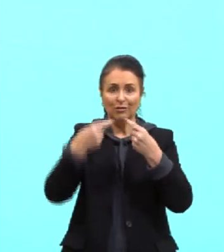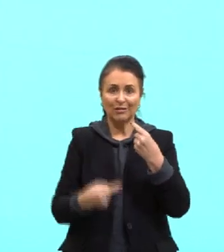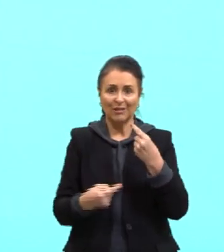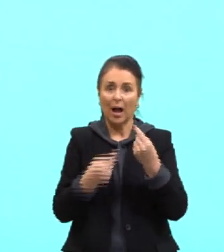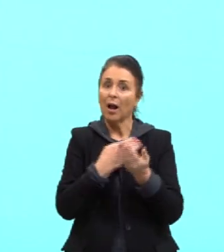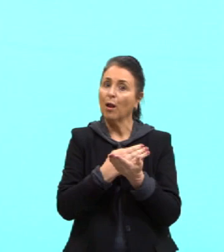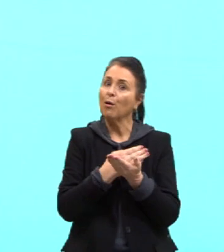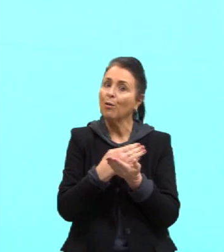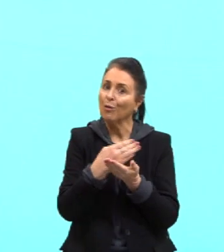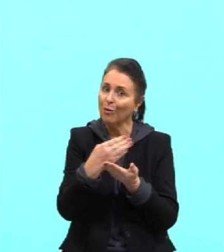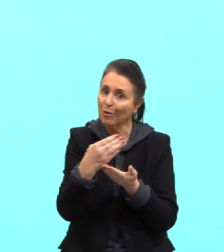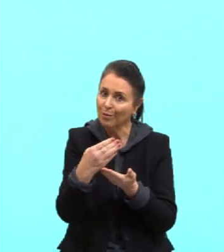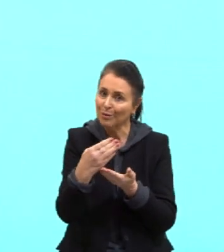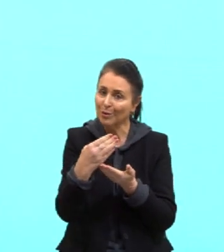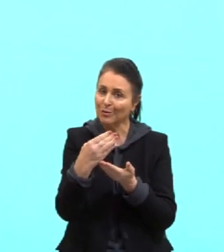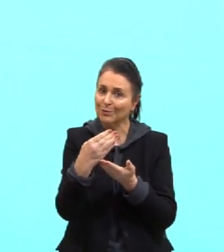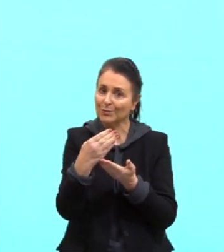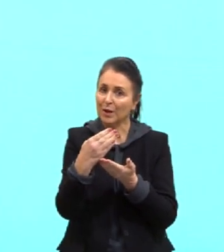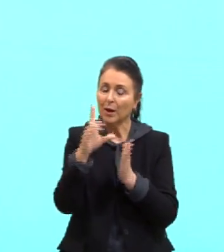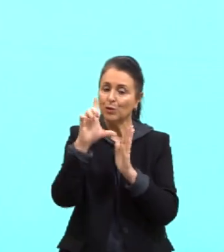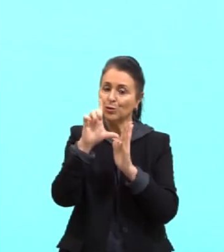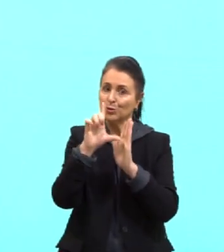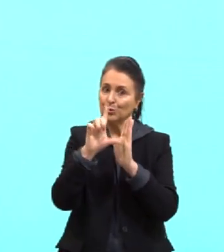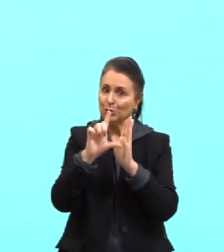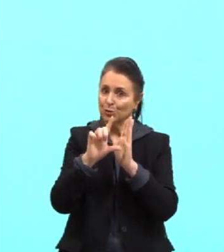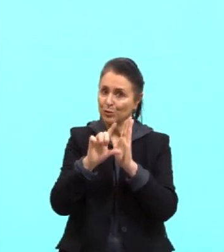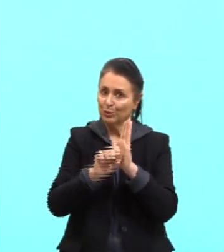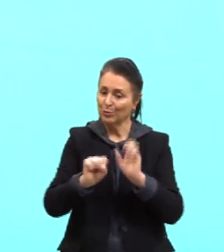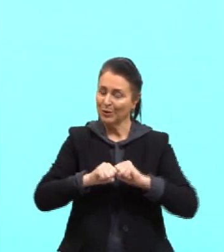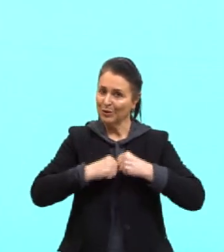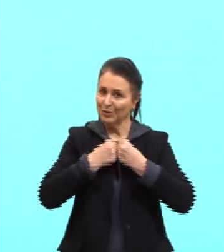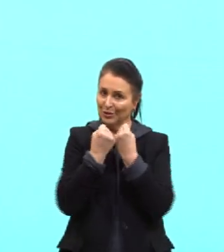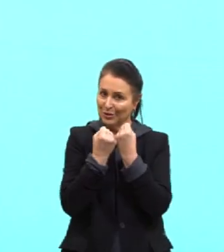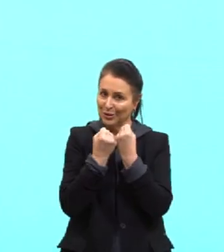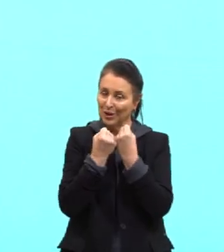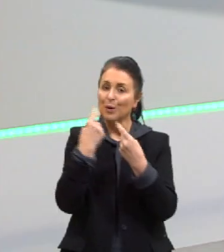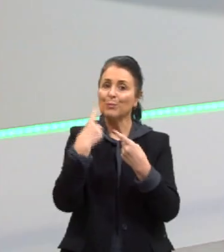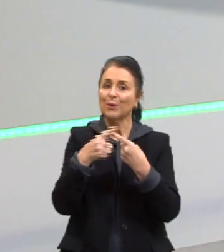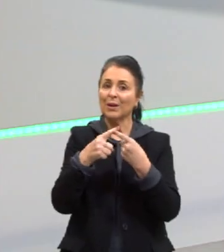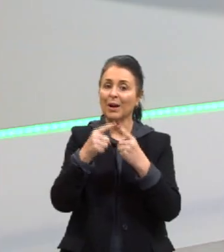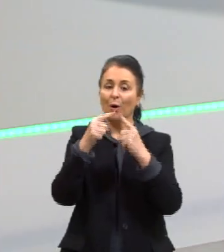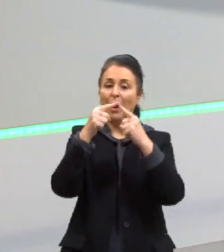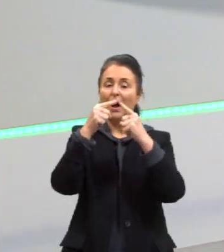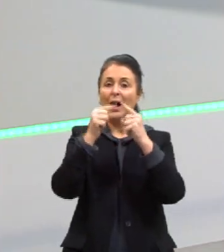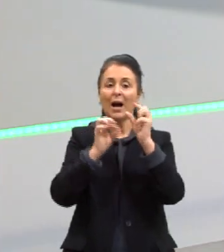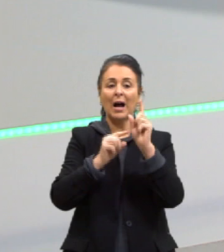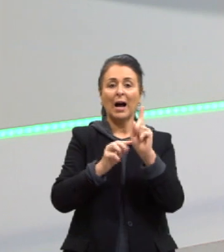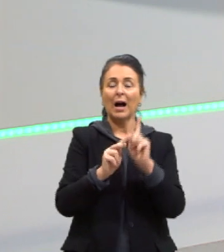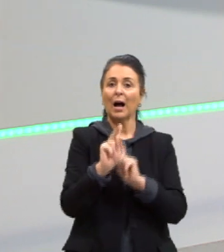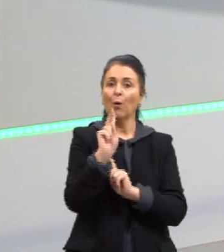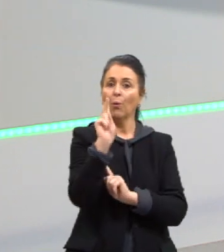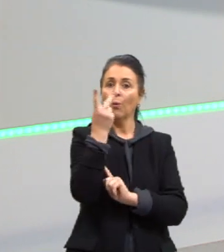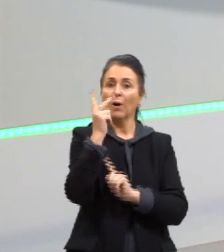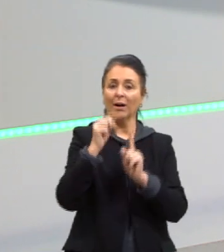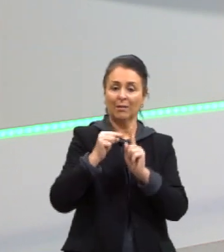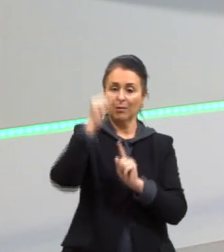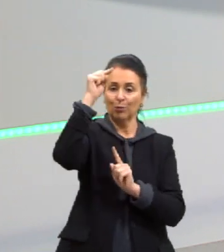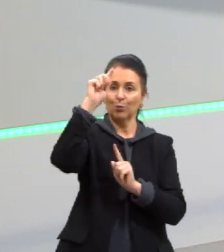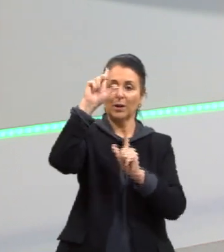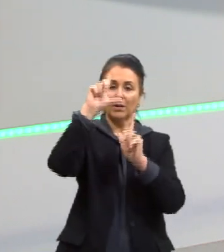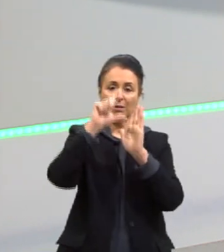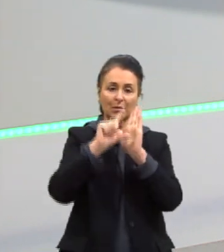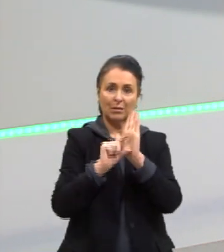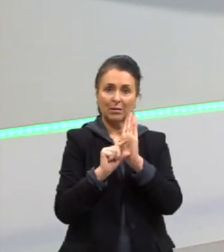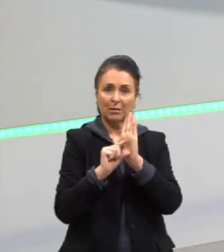a cair. A energia potencial dela diminuiu. Por quê? A altura diminuiu. Mas ela continua caindo. E